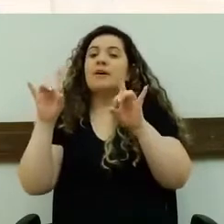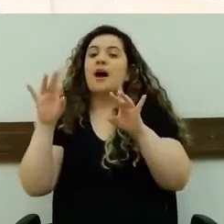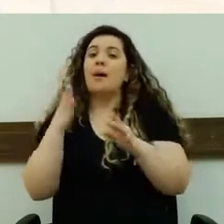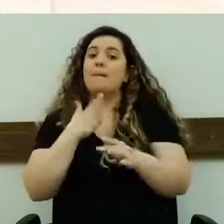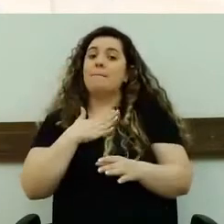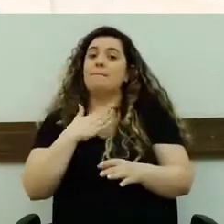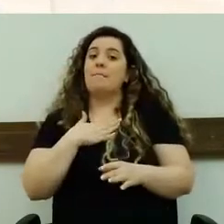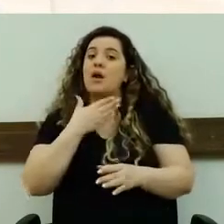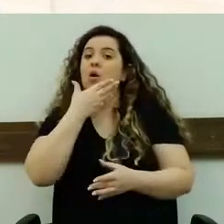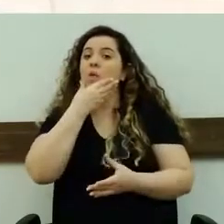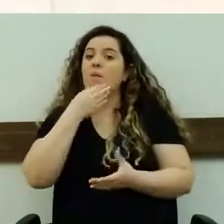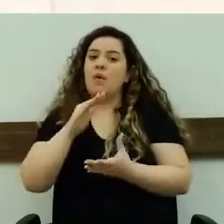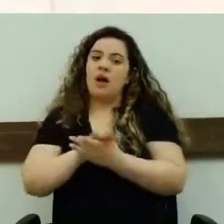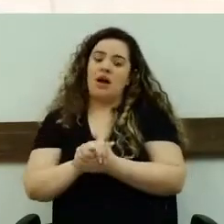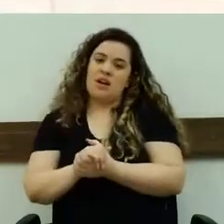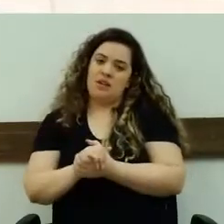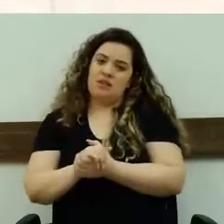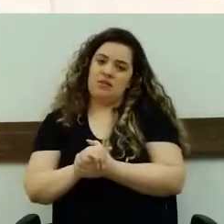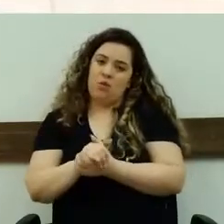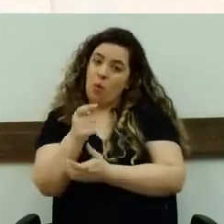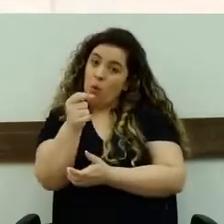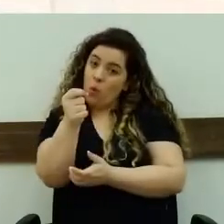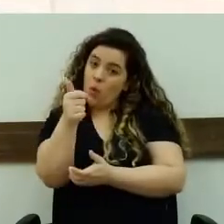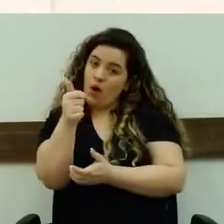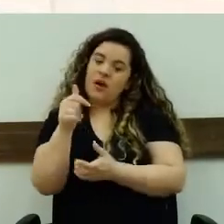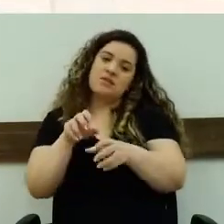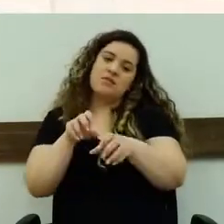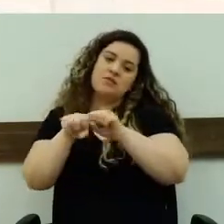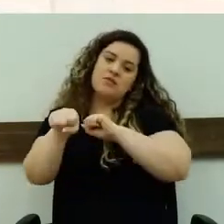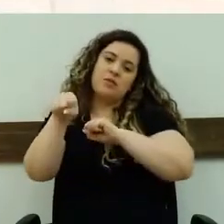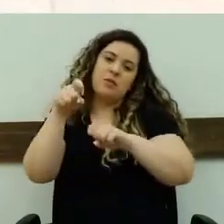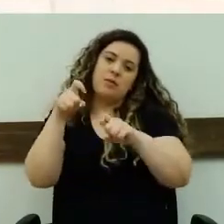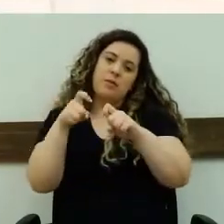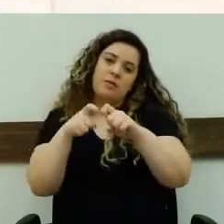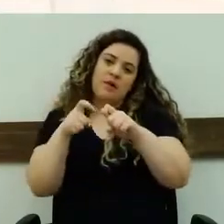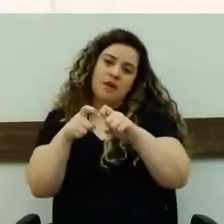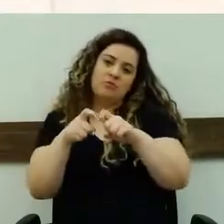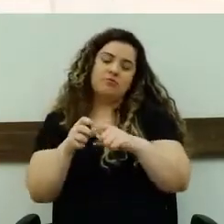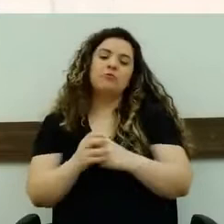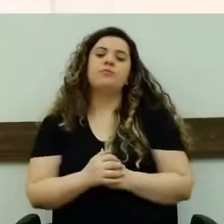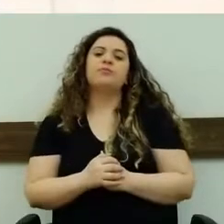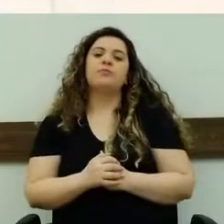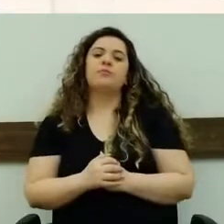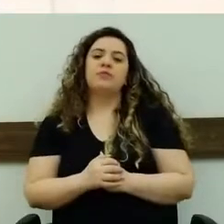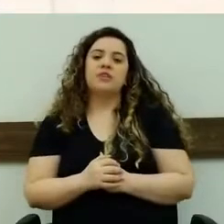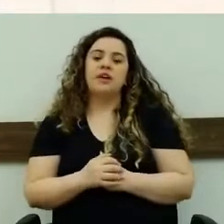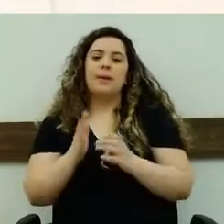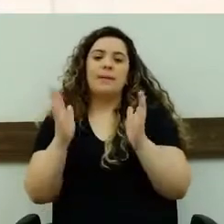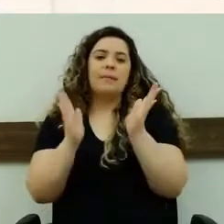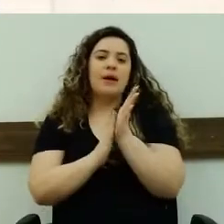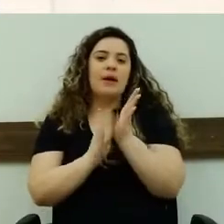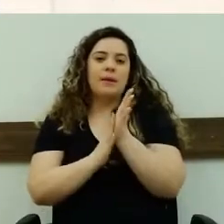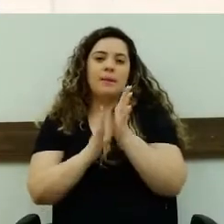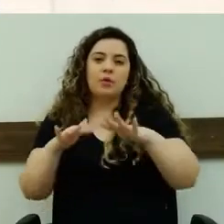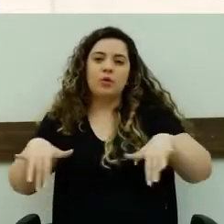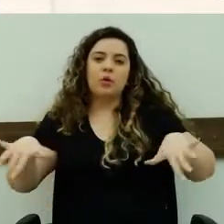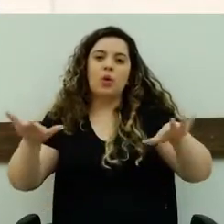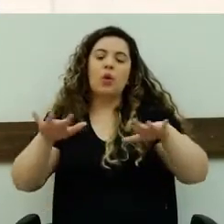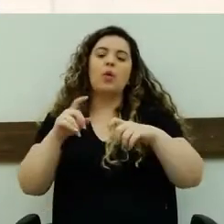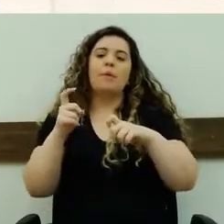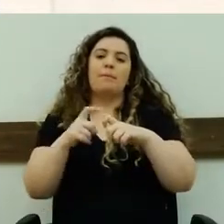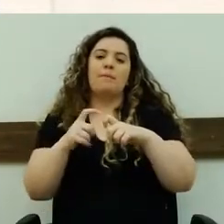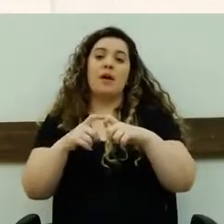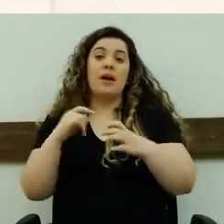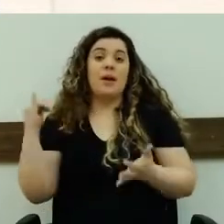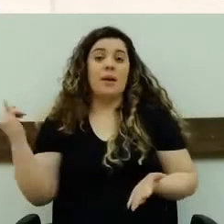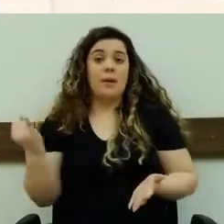E todos, né, claro, parabéns pelo dia de hoje, médicos, que é muito importante na nossa vida, como nós